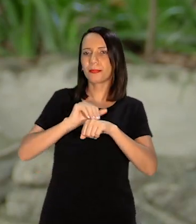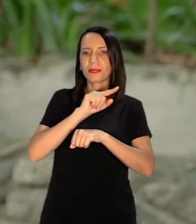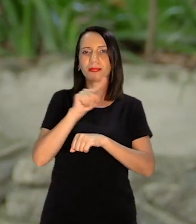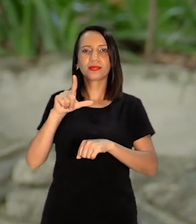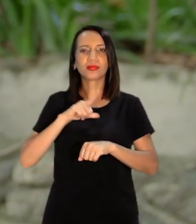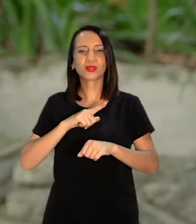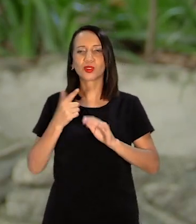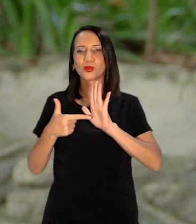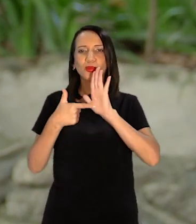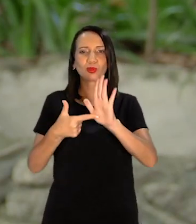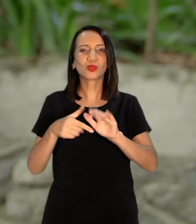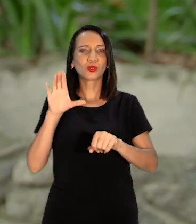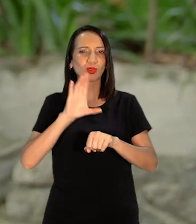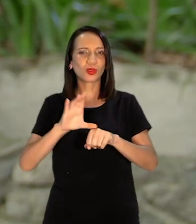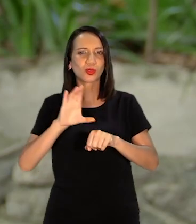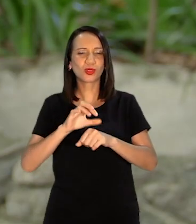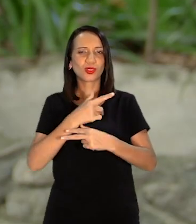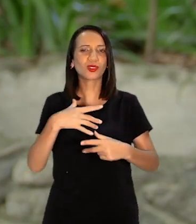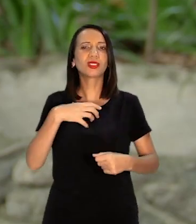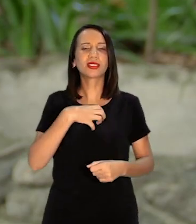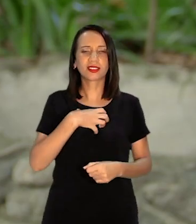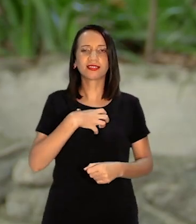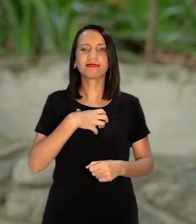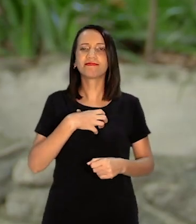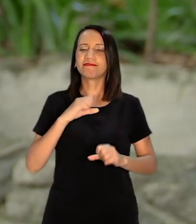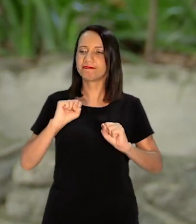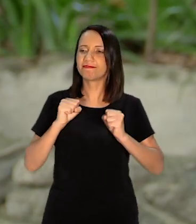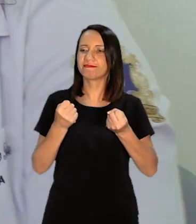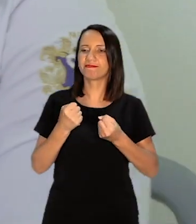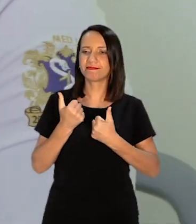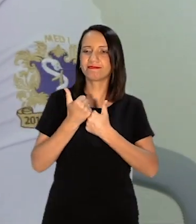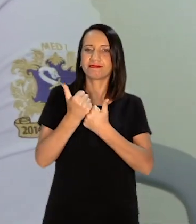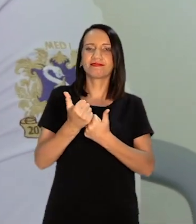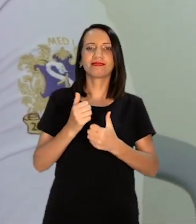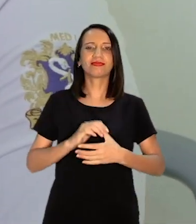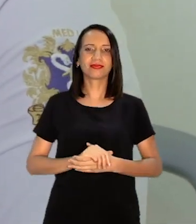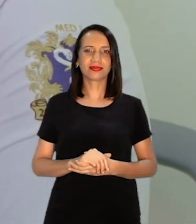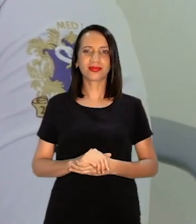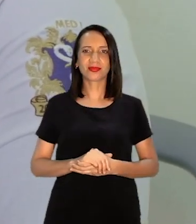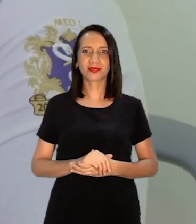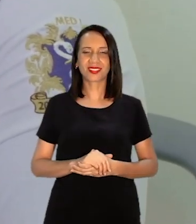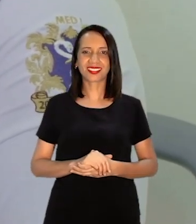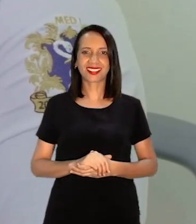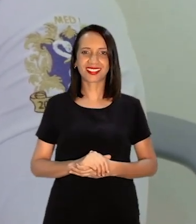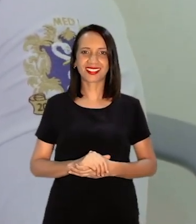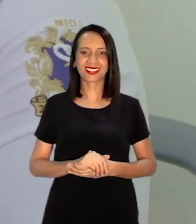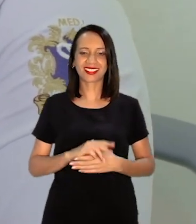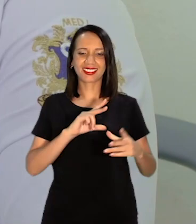Traz pra mostrar o cursinho E a gente dá uma força Ela fala com uma mãe